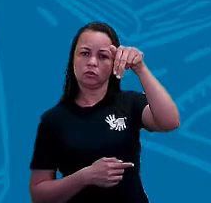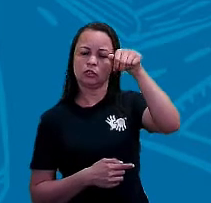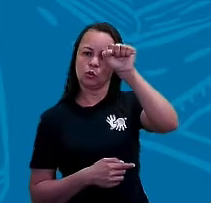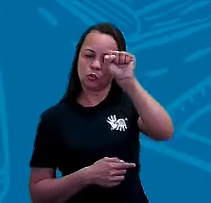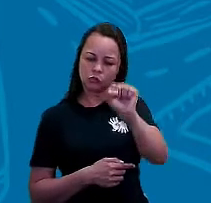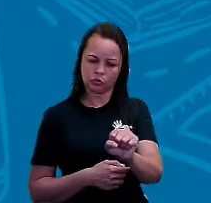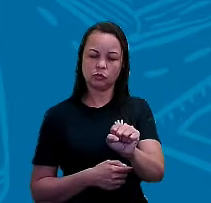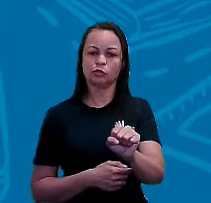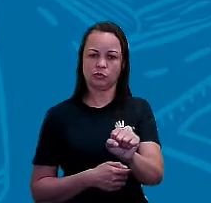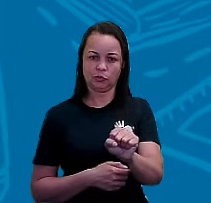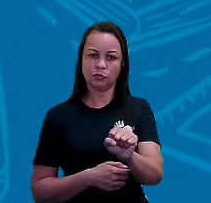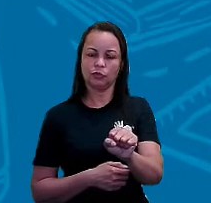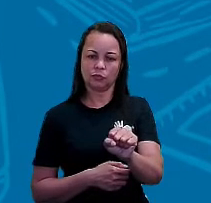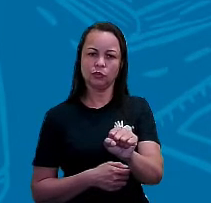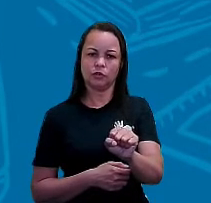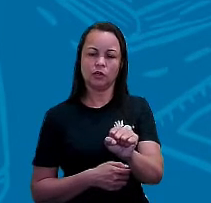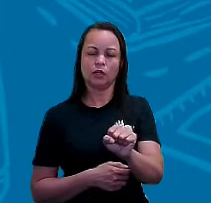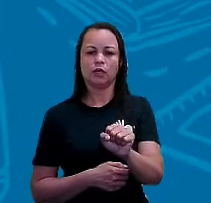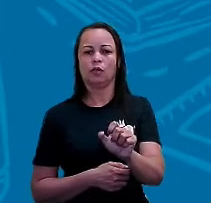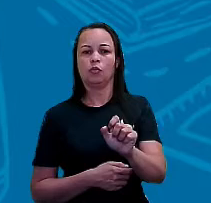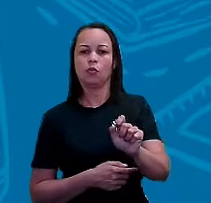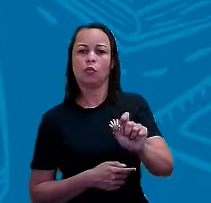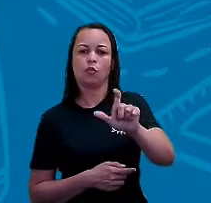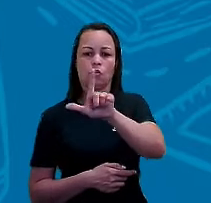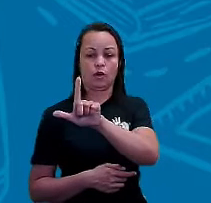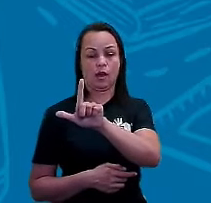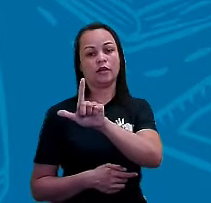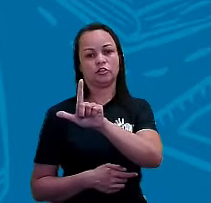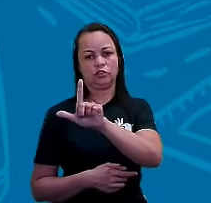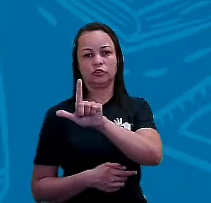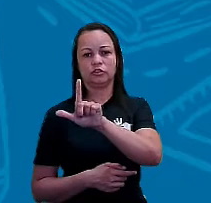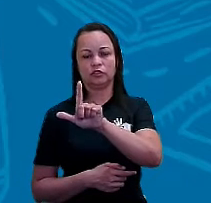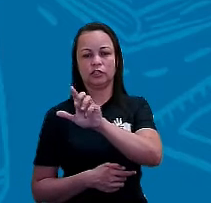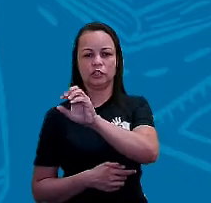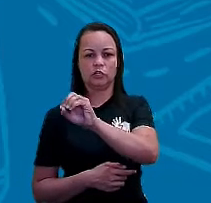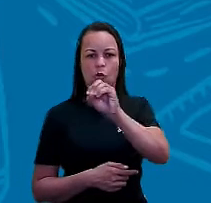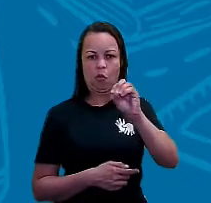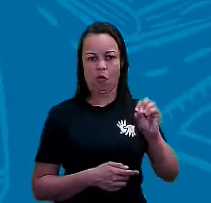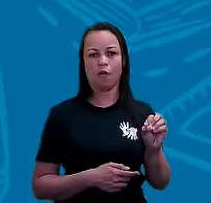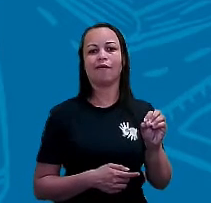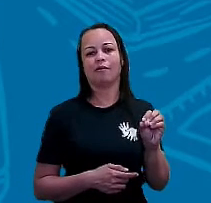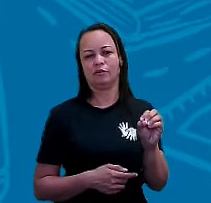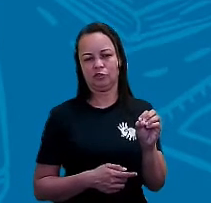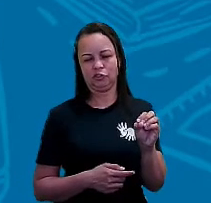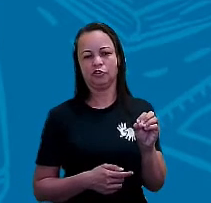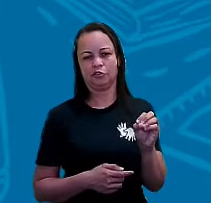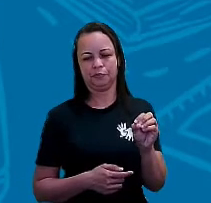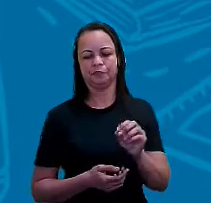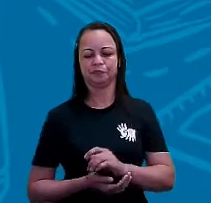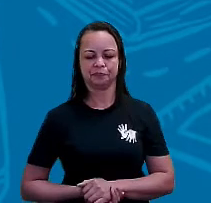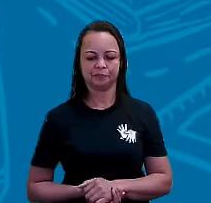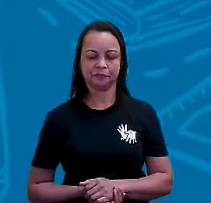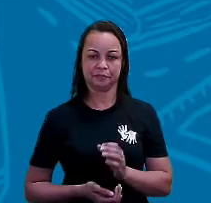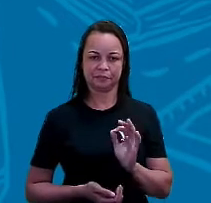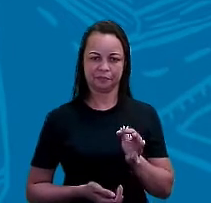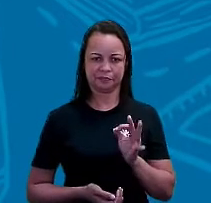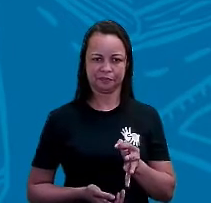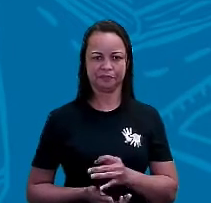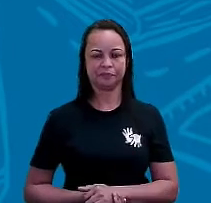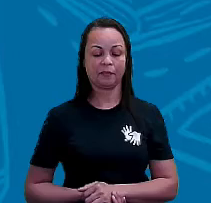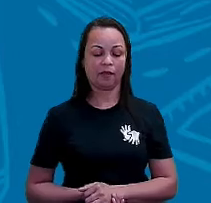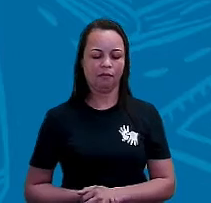o sul para baixo, embaixo, o leste para a direita e o oeste para a esquerda, tá certo?